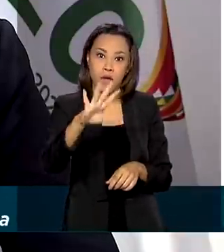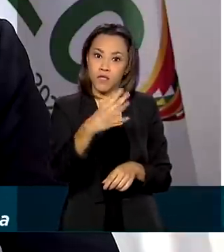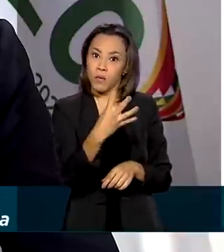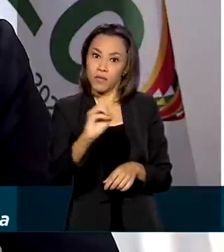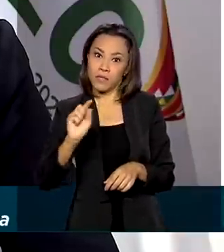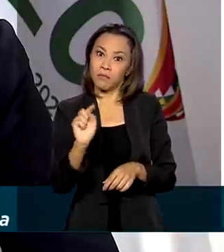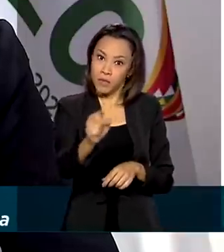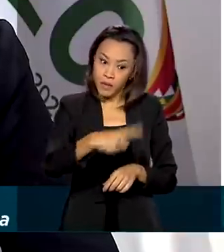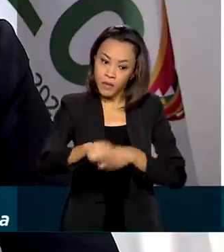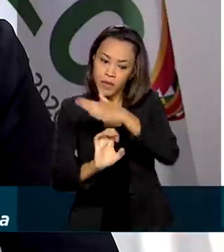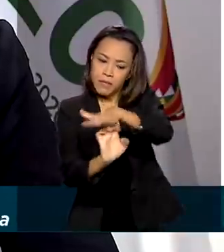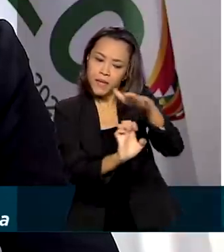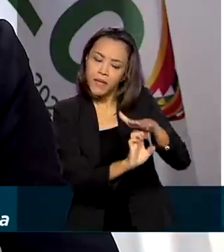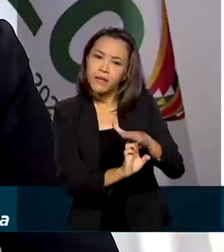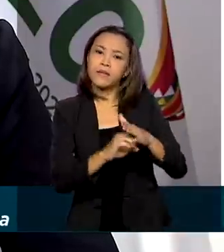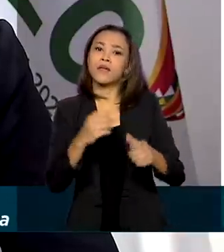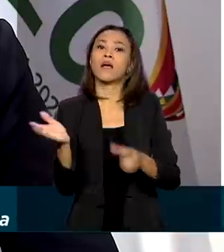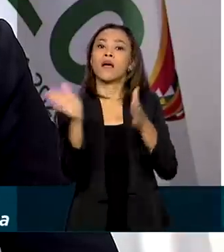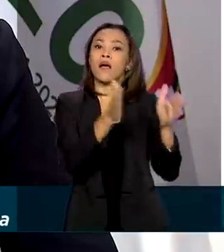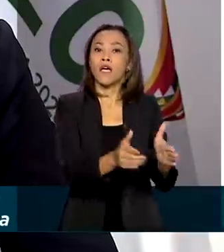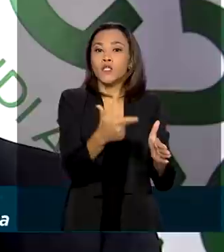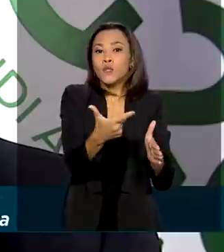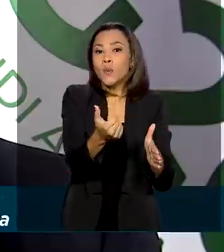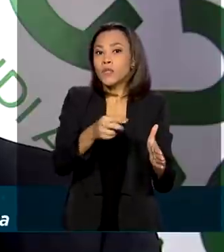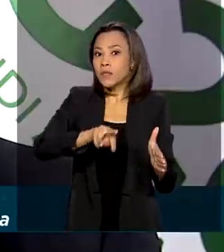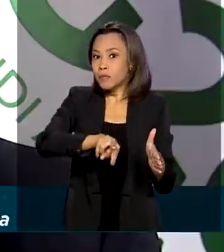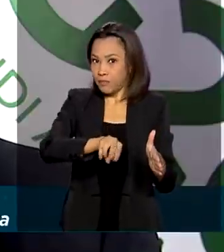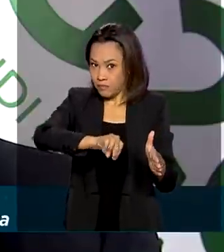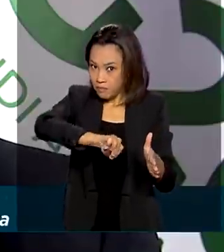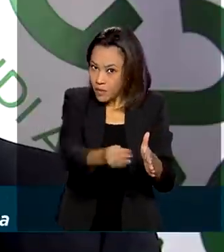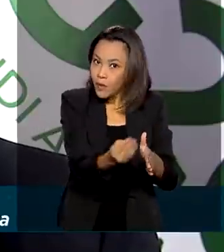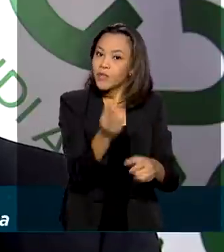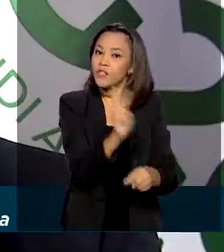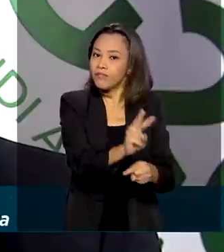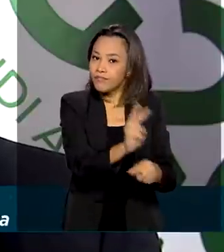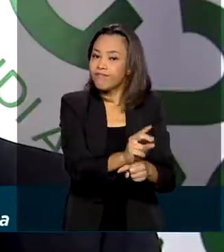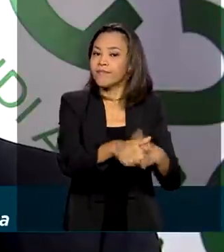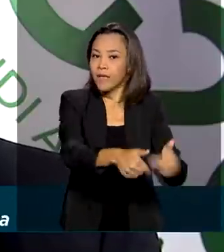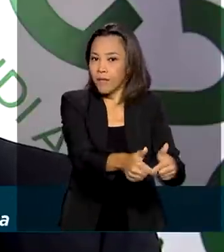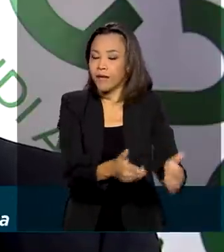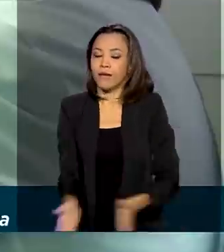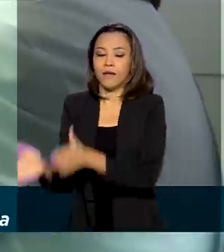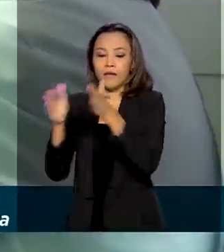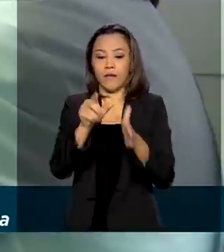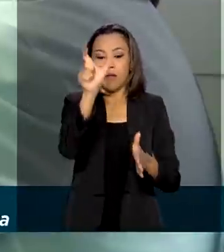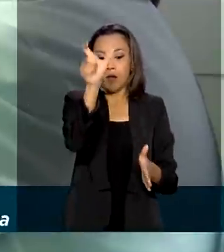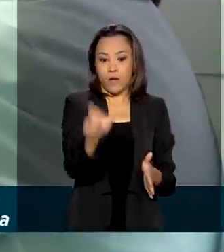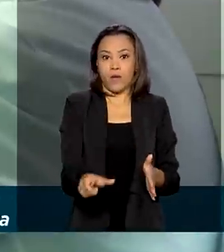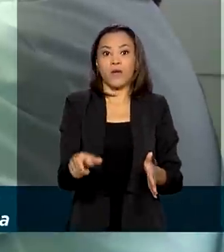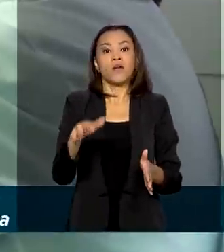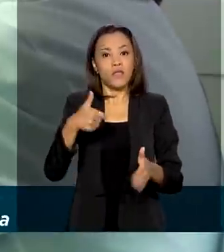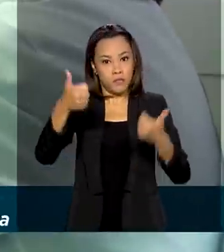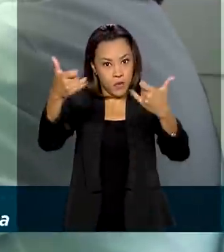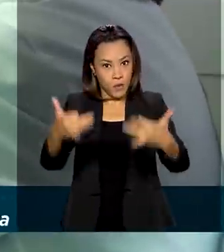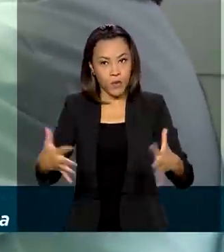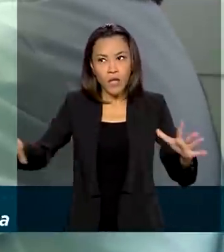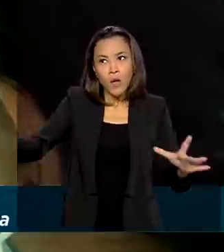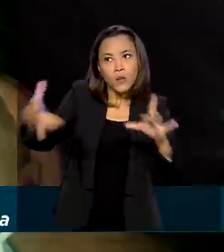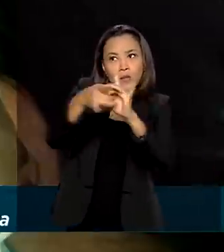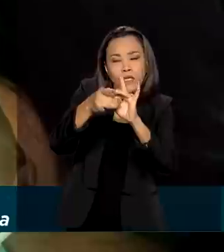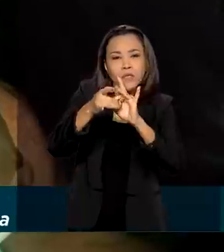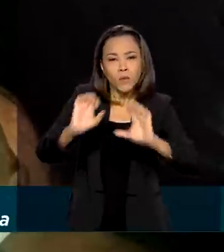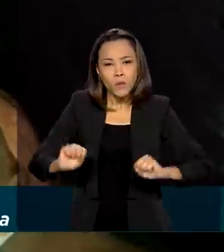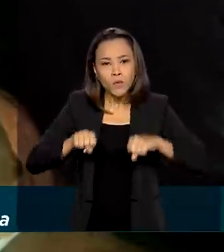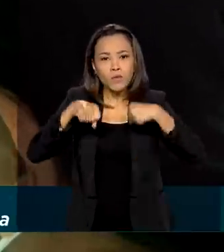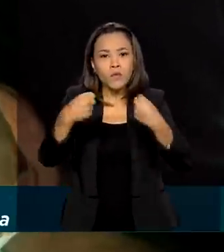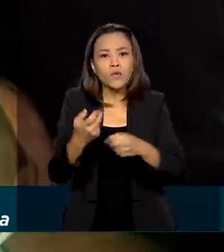preservamos cerca de 12 milhões de postos de trabalho. Jair Bolsonaro disse ainda que o Brasil se soma aos esforços mundiais na busca